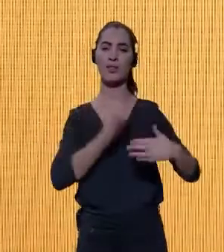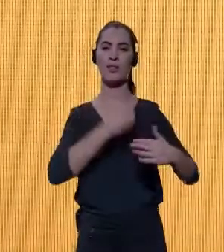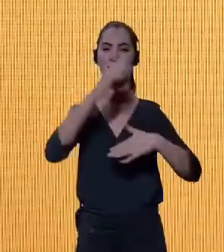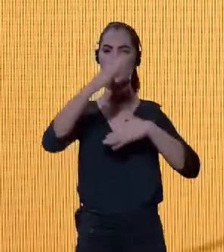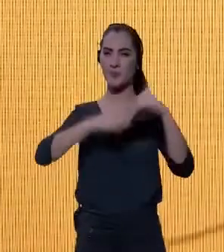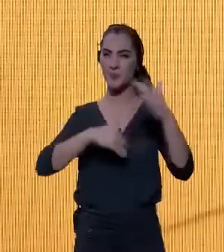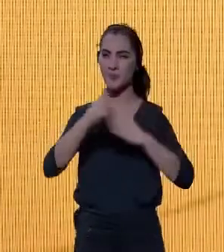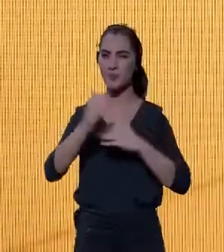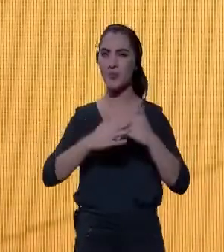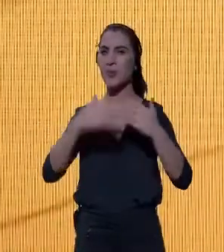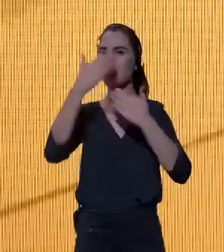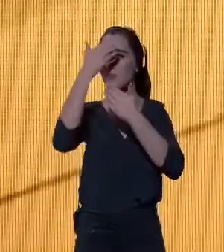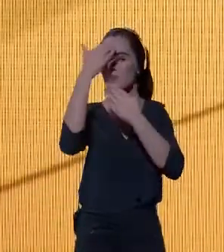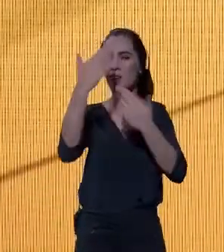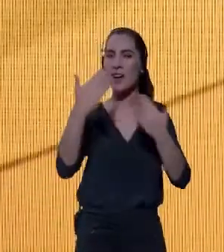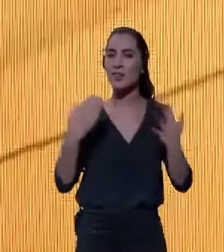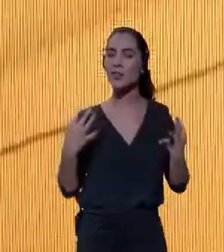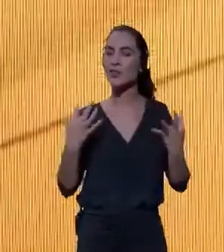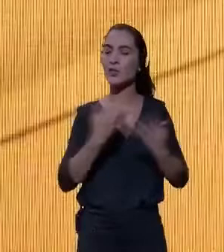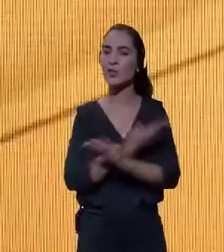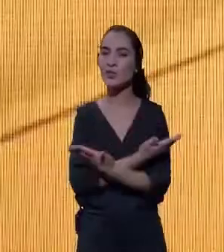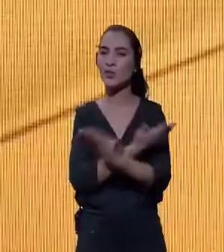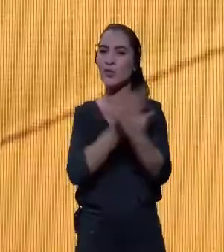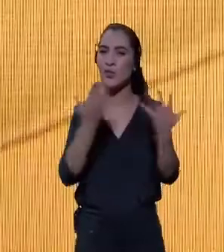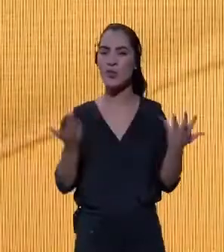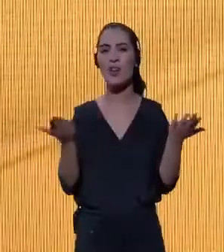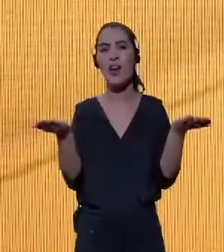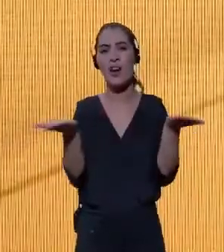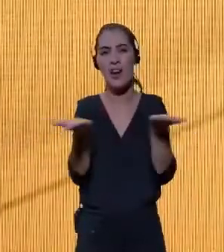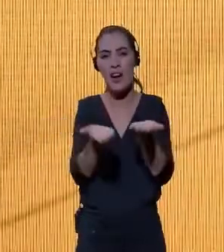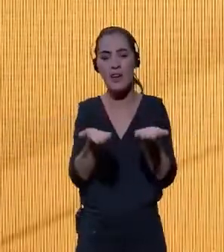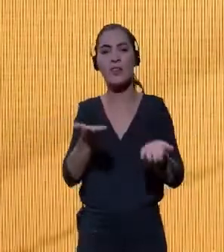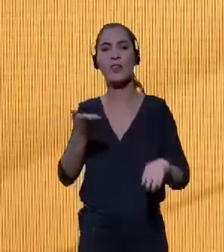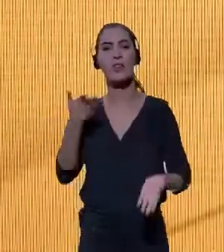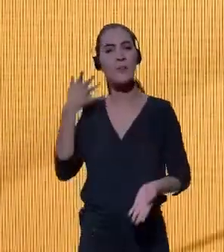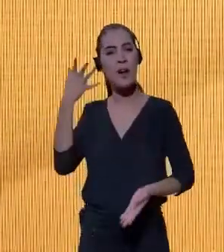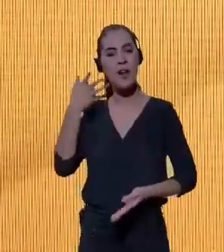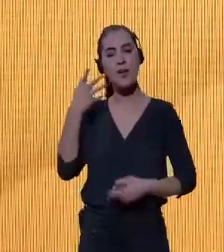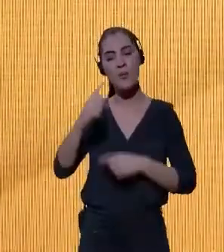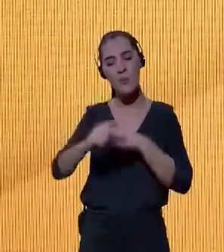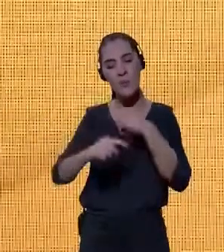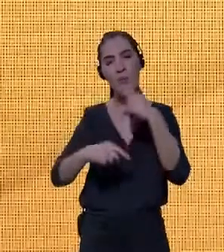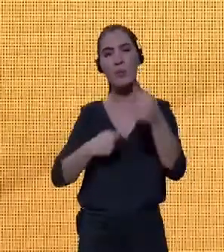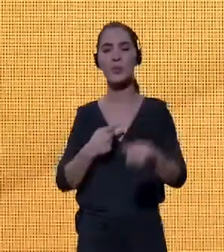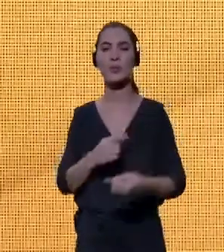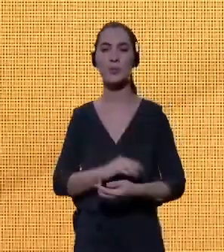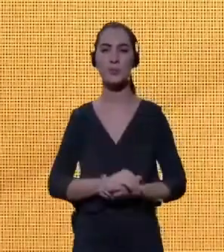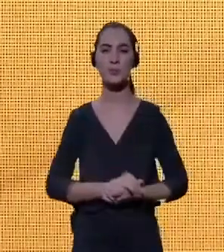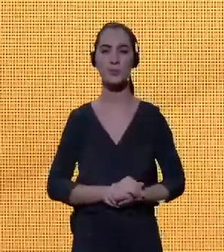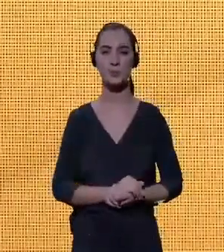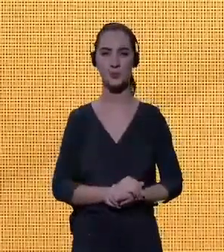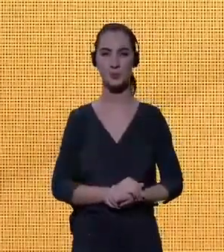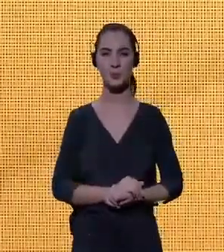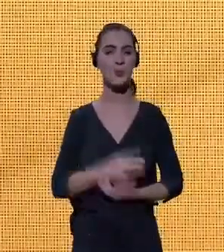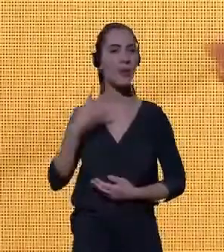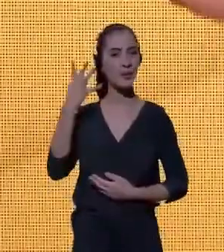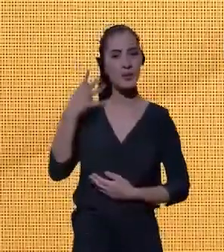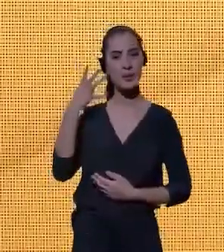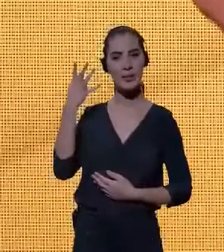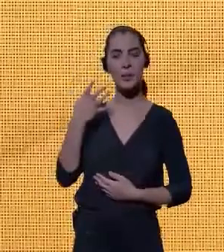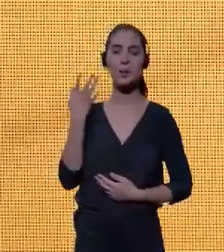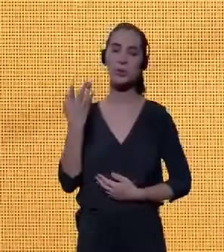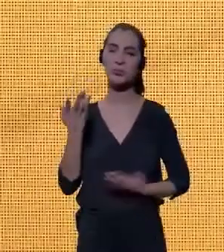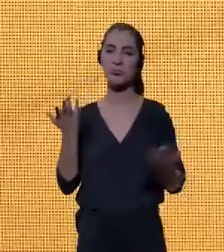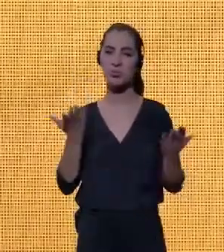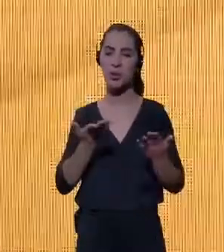Muito obrigado a todos e passo a palavra, então, para o próximo palestrante e